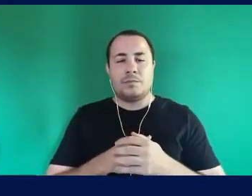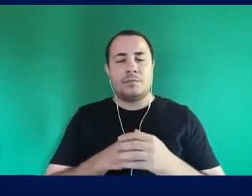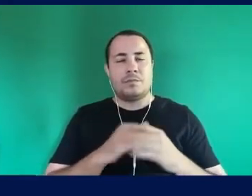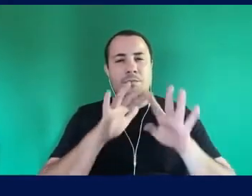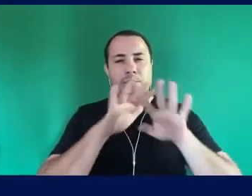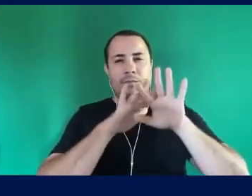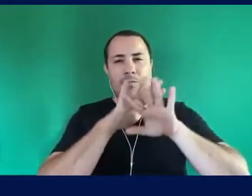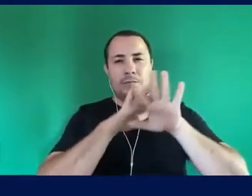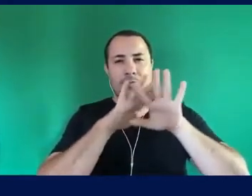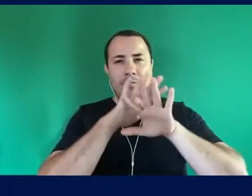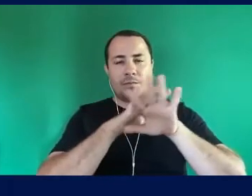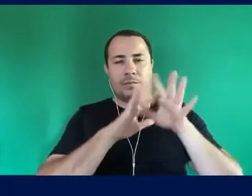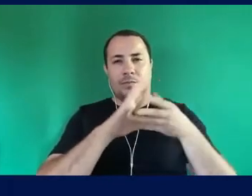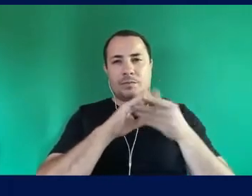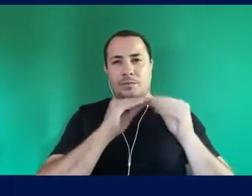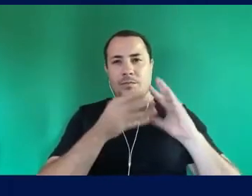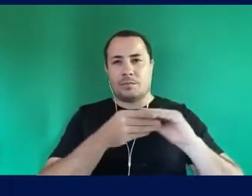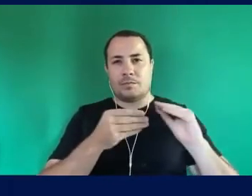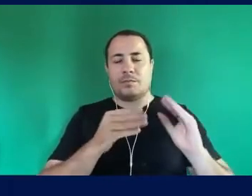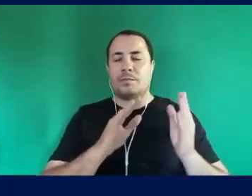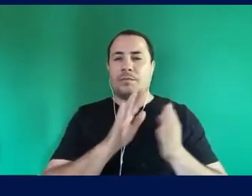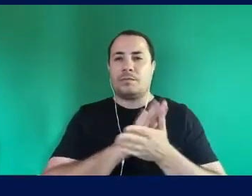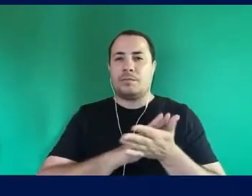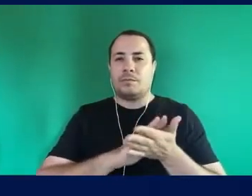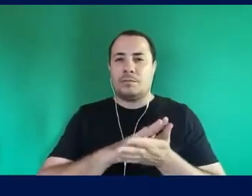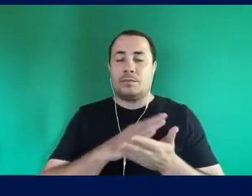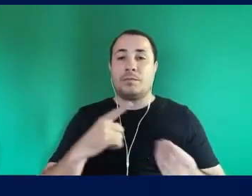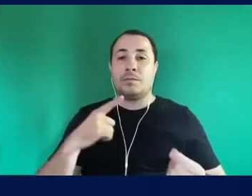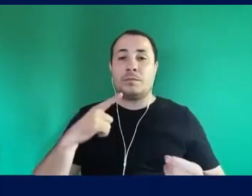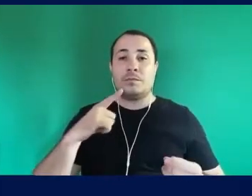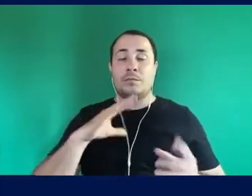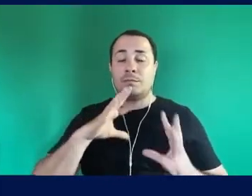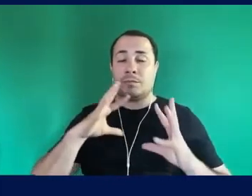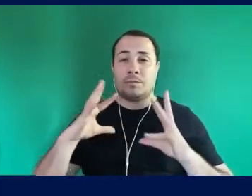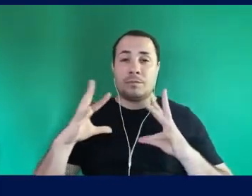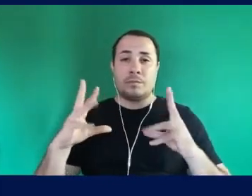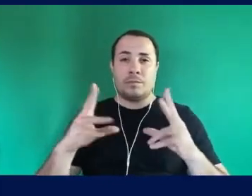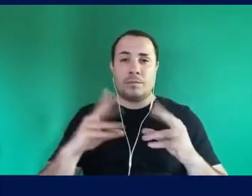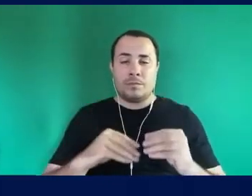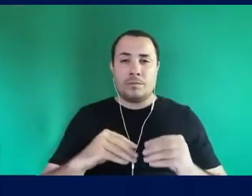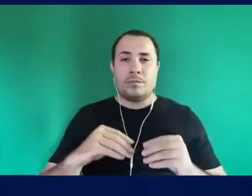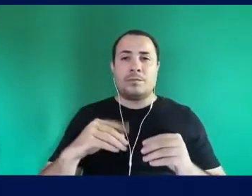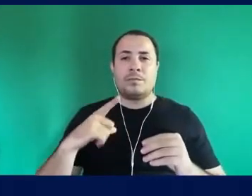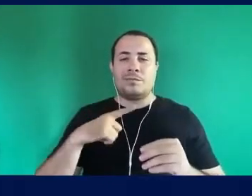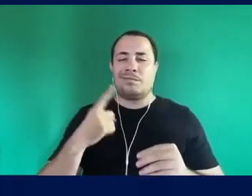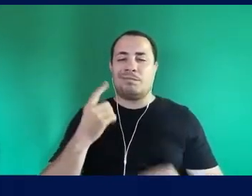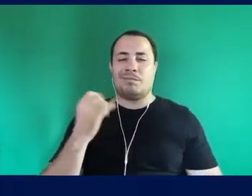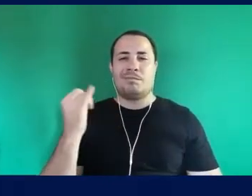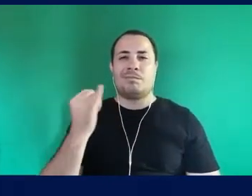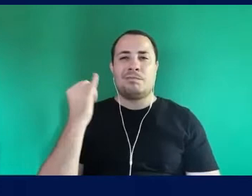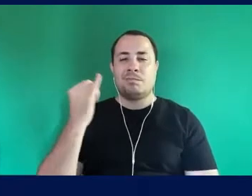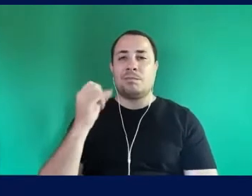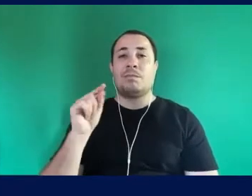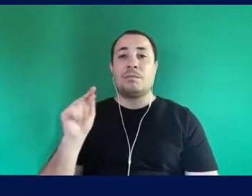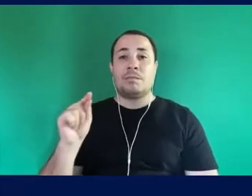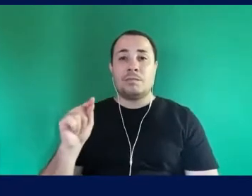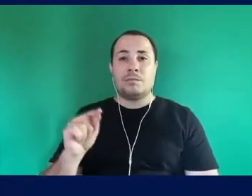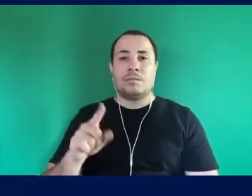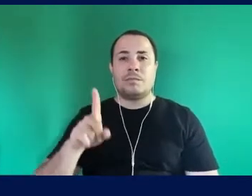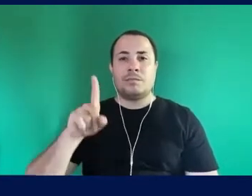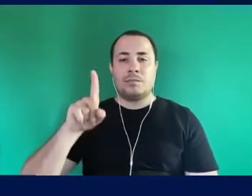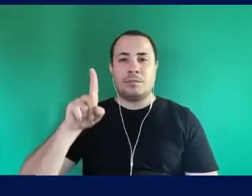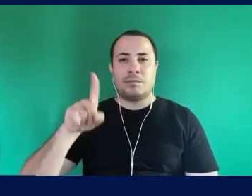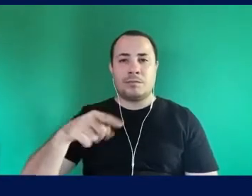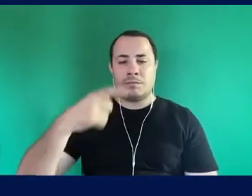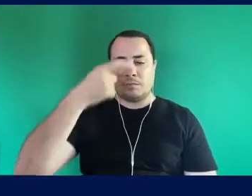Pra tudo isso Existe uma coisa Que a gente não pode Prescindir Que é A nossa dimensão